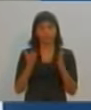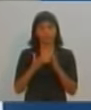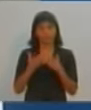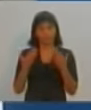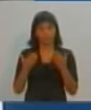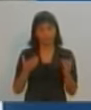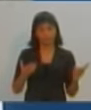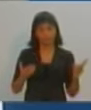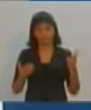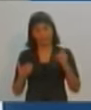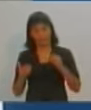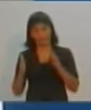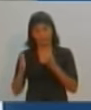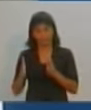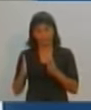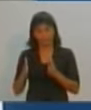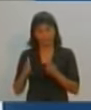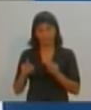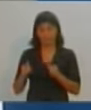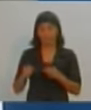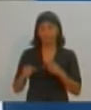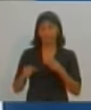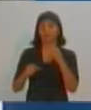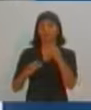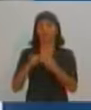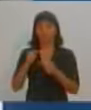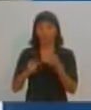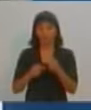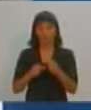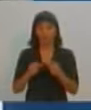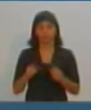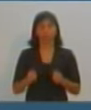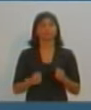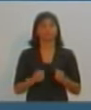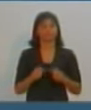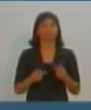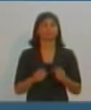esse intermodal a primeiro, a princípio e depois o trem.